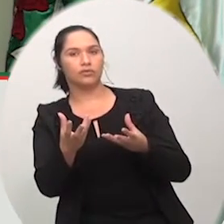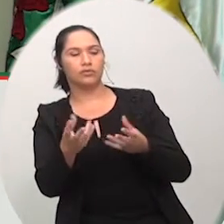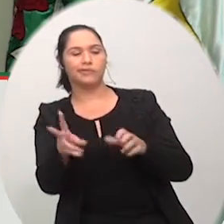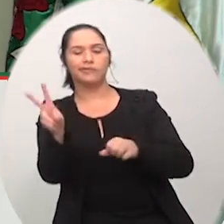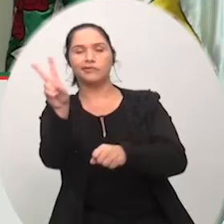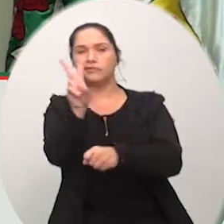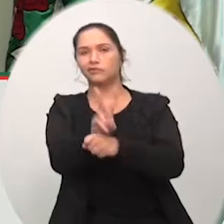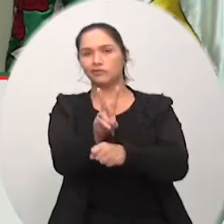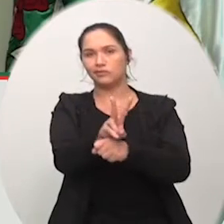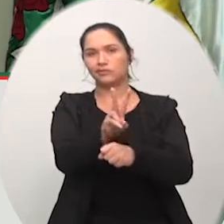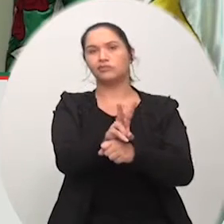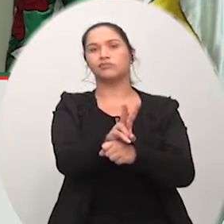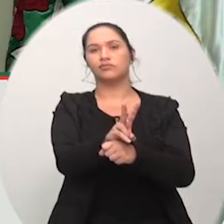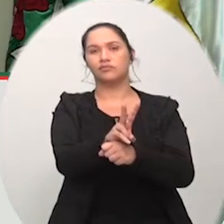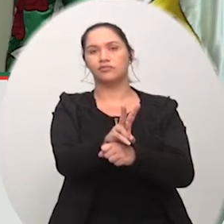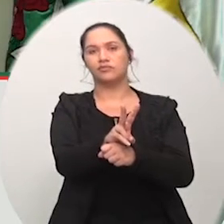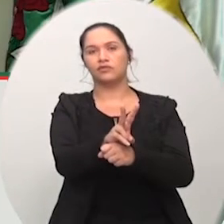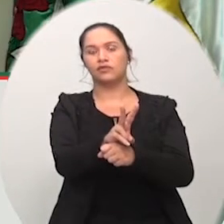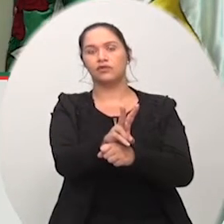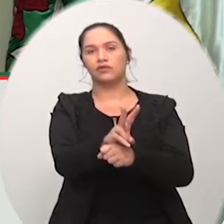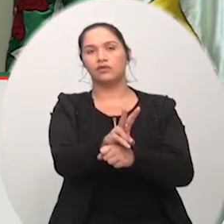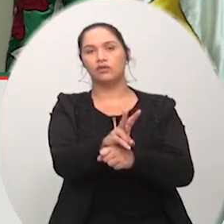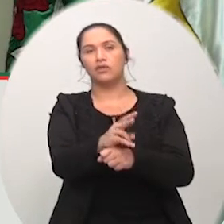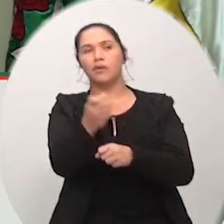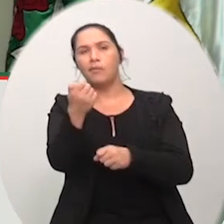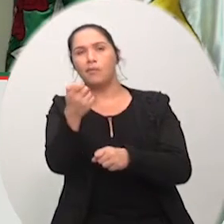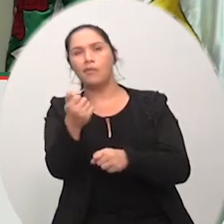principalmente se nós se levarmos a nível de Brasil.